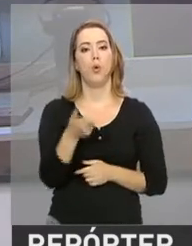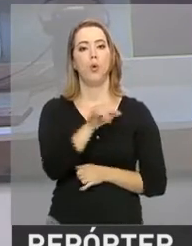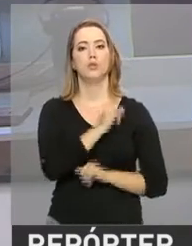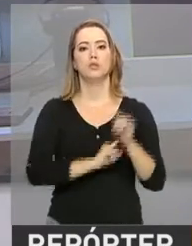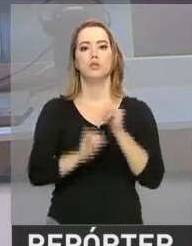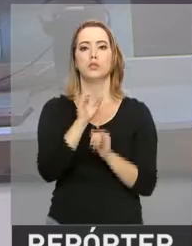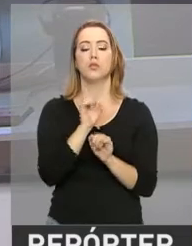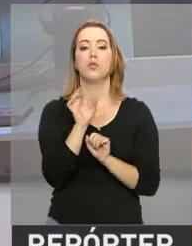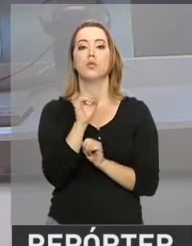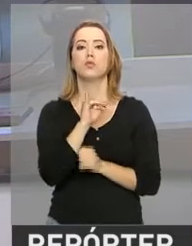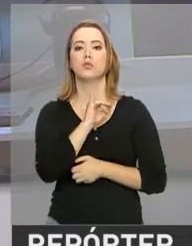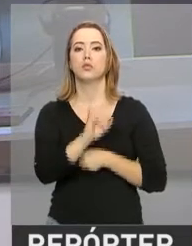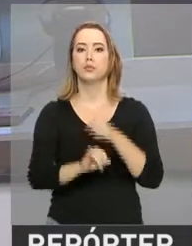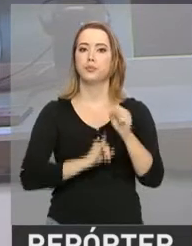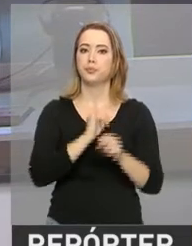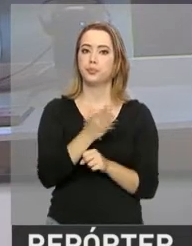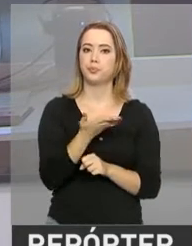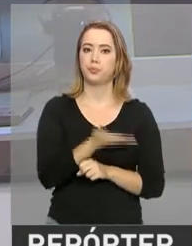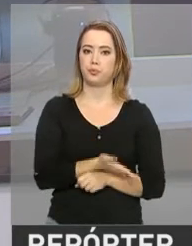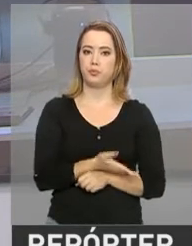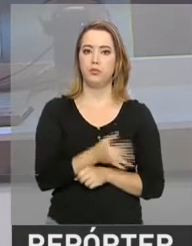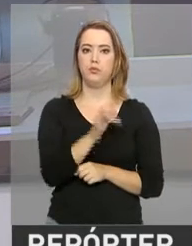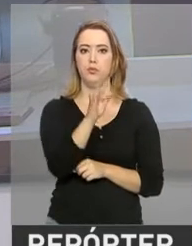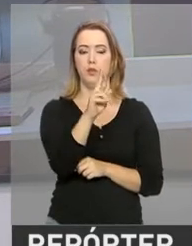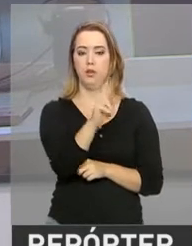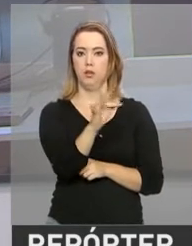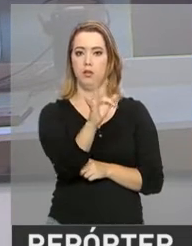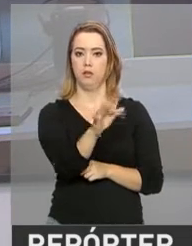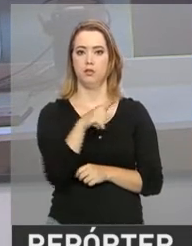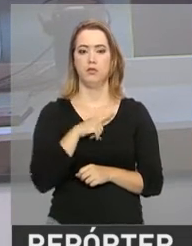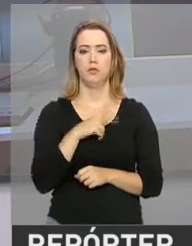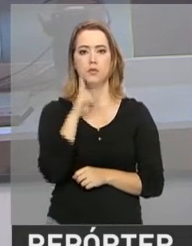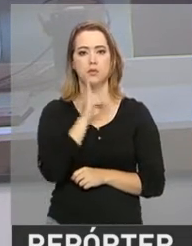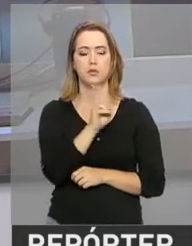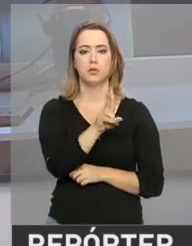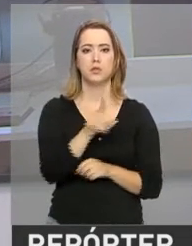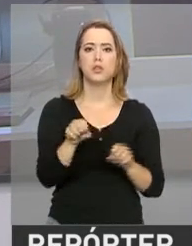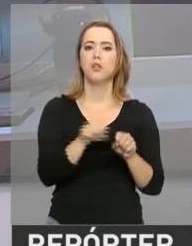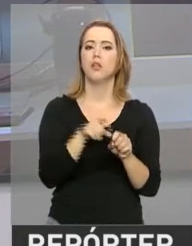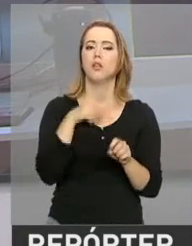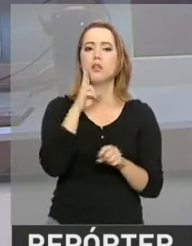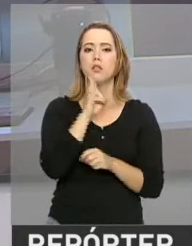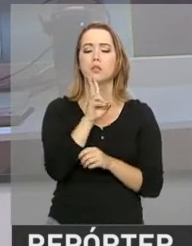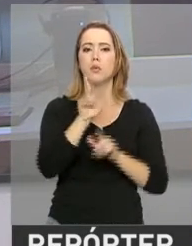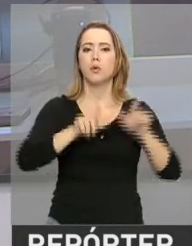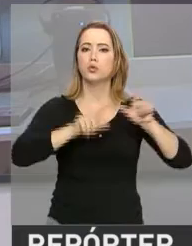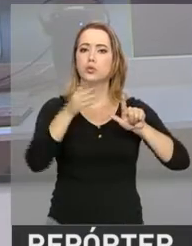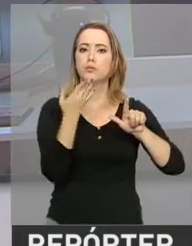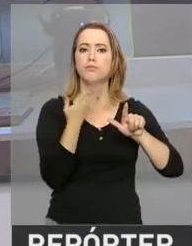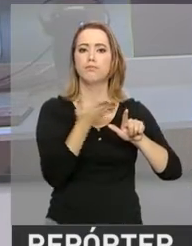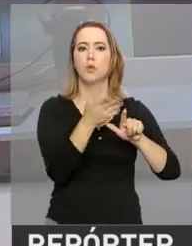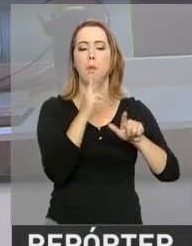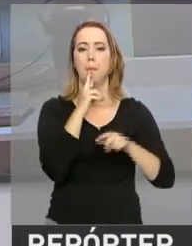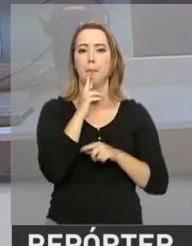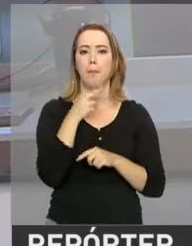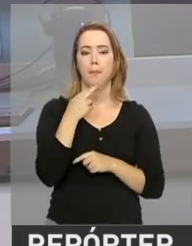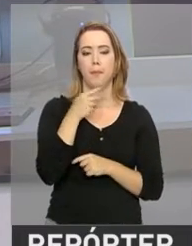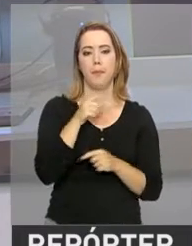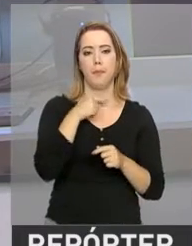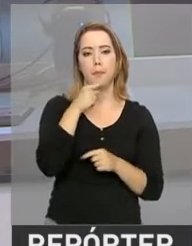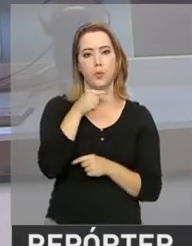acessar o site da Receita Federal. A Receita também tem na página da internet perguntas e respostas sobre quem tiver